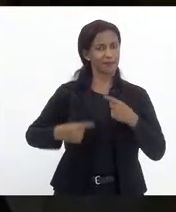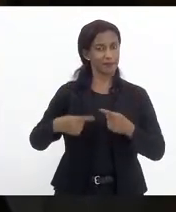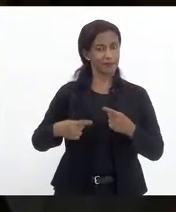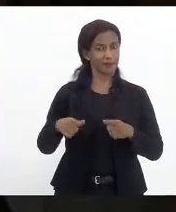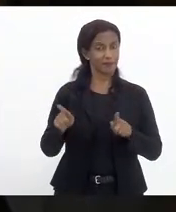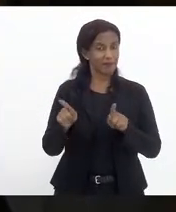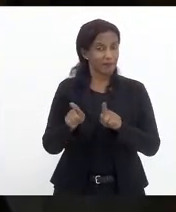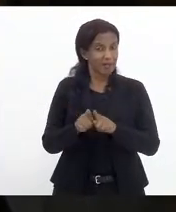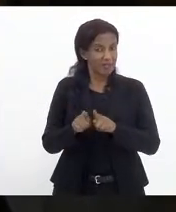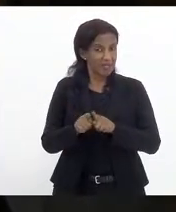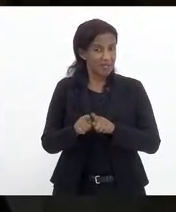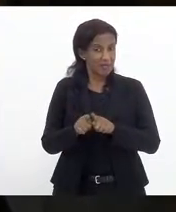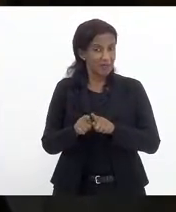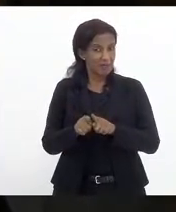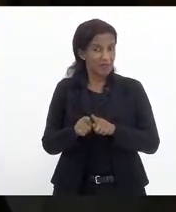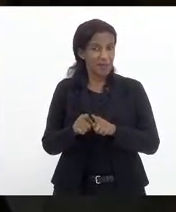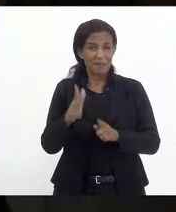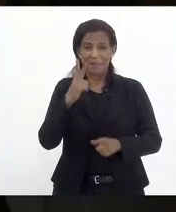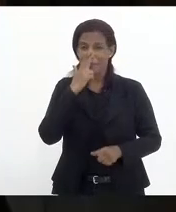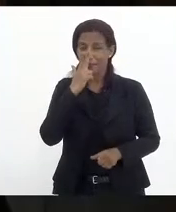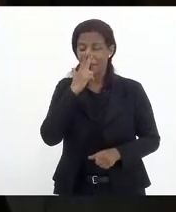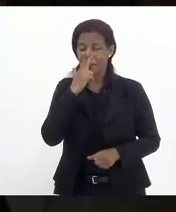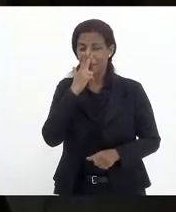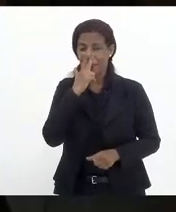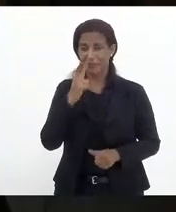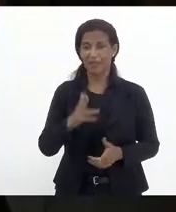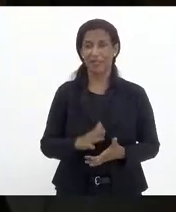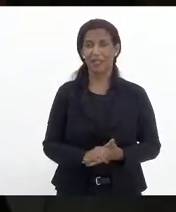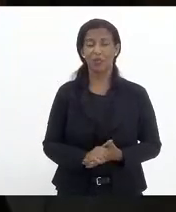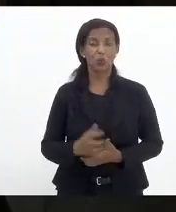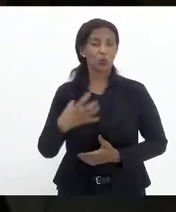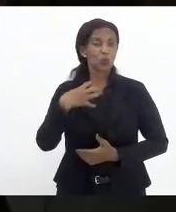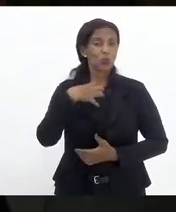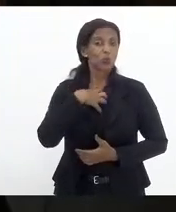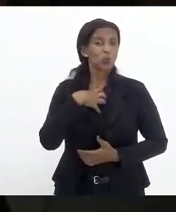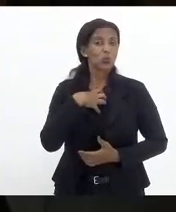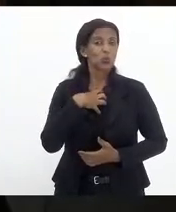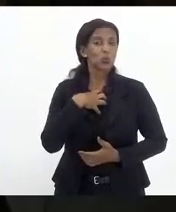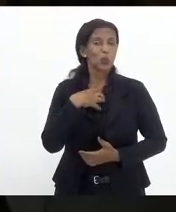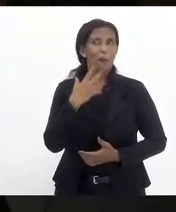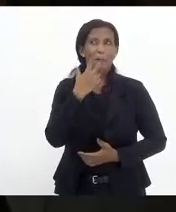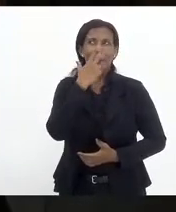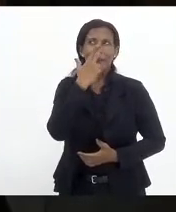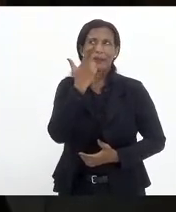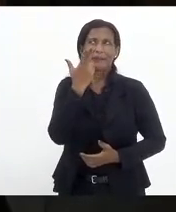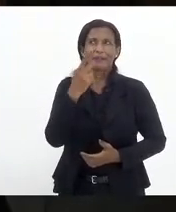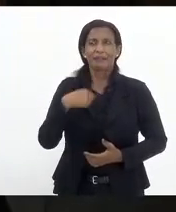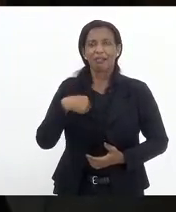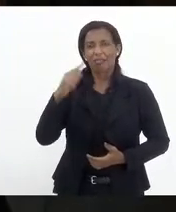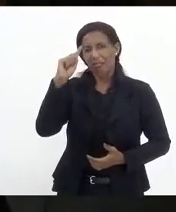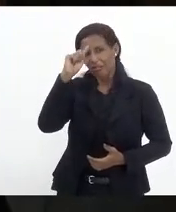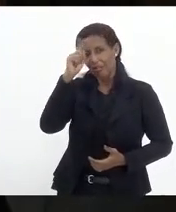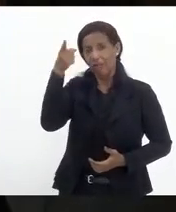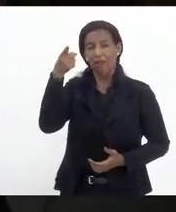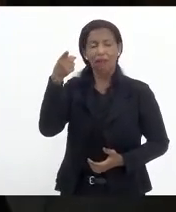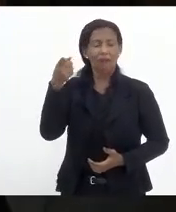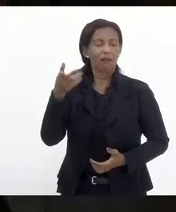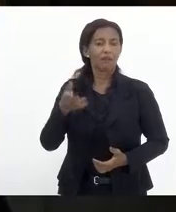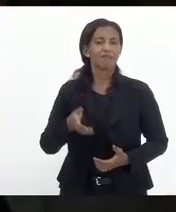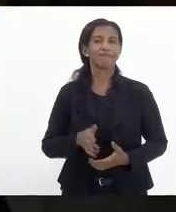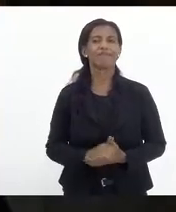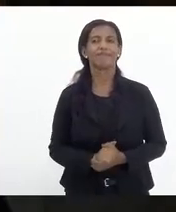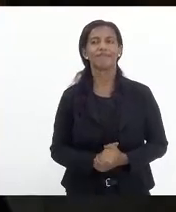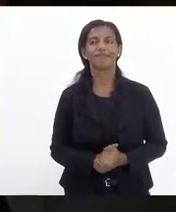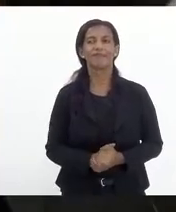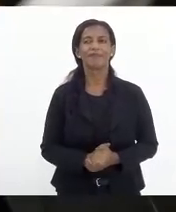querer ser pitoniza, pitoniza no sentido de quem adivinha, de quem adivinha,